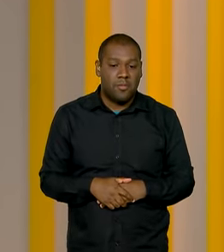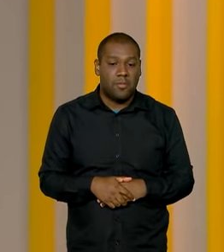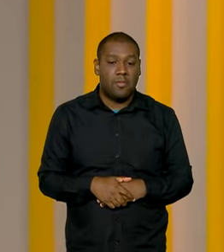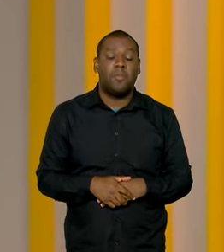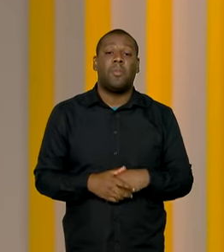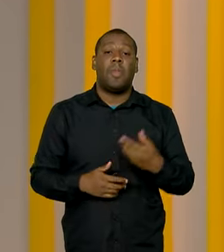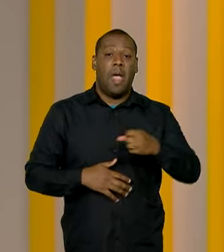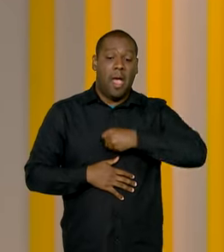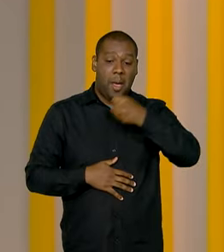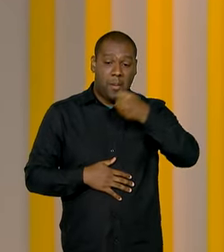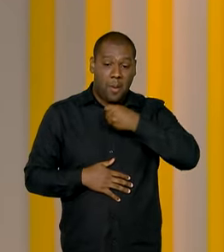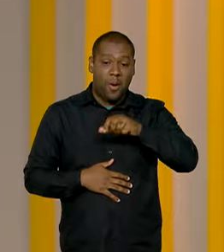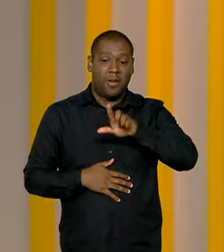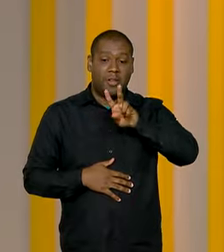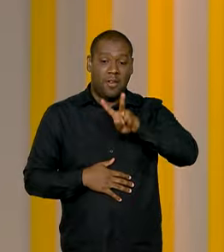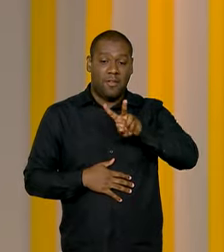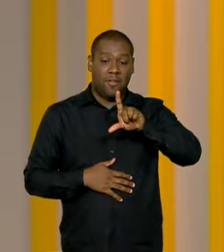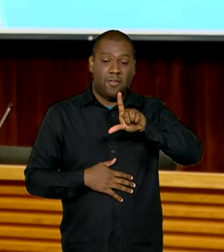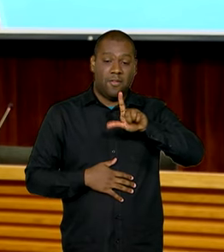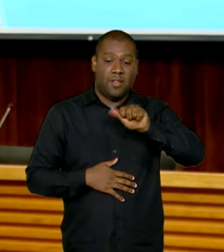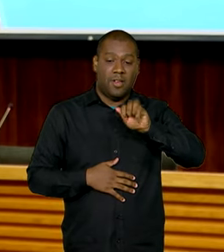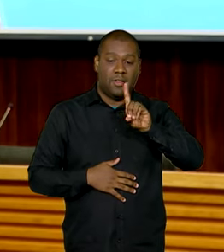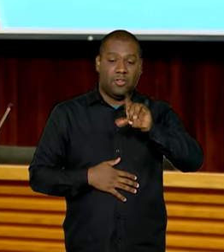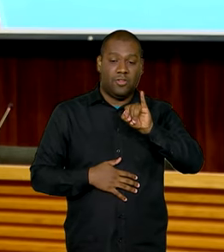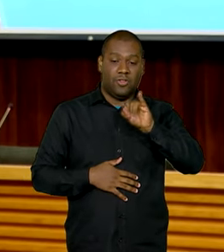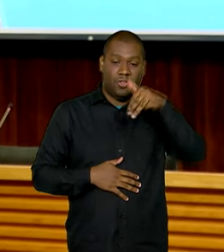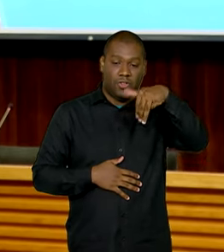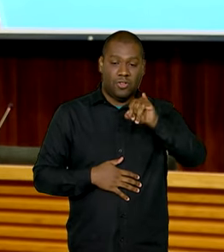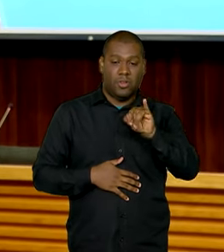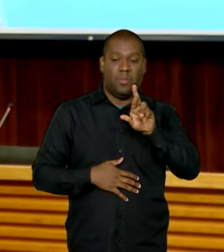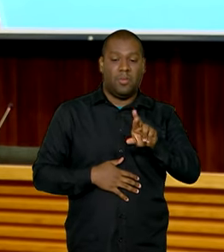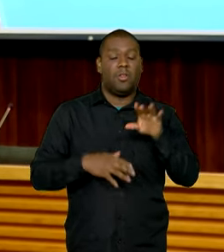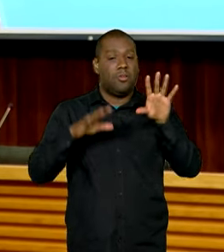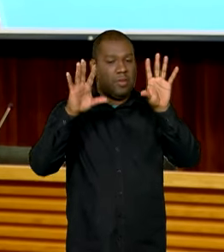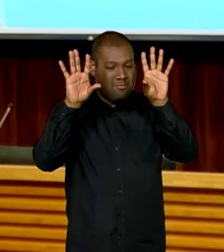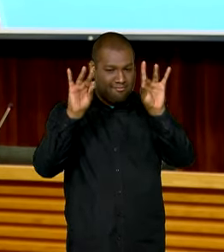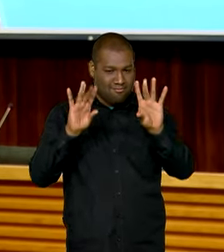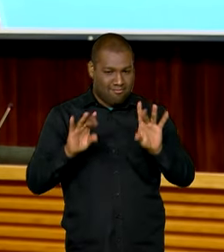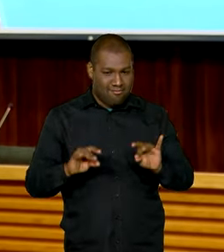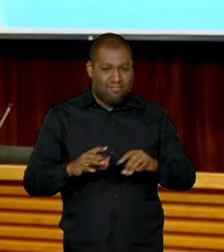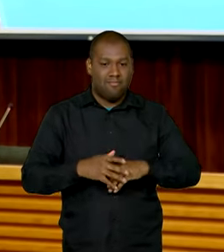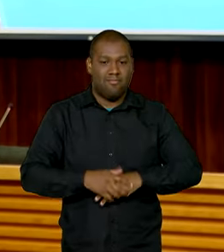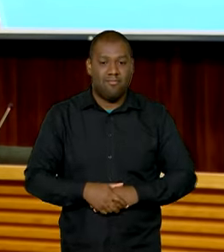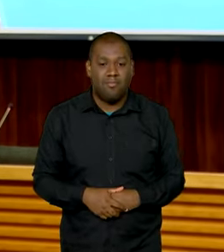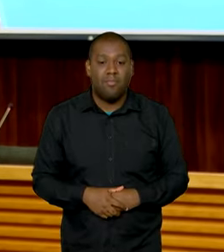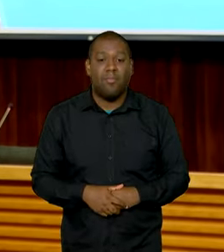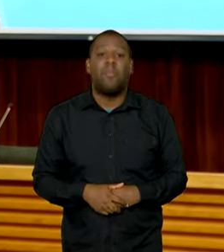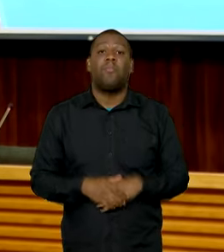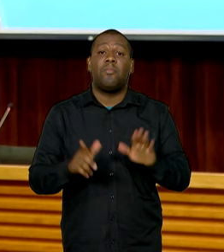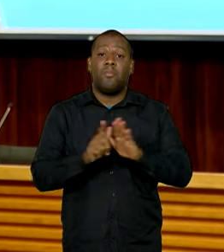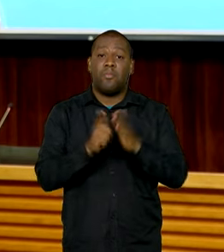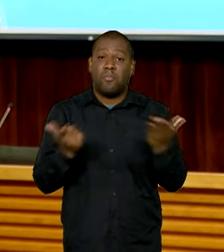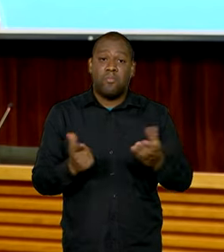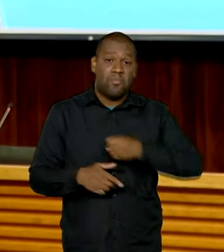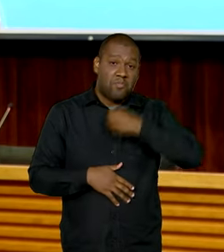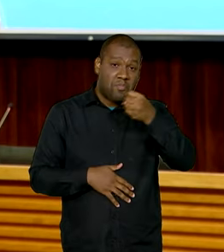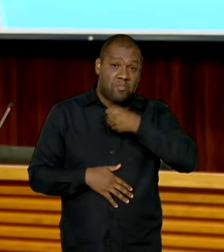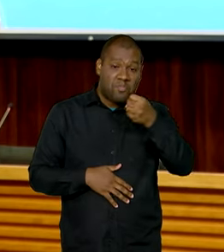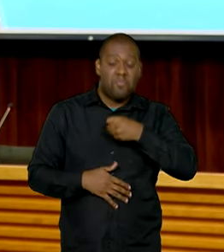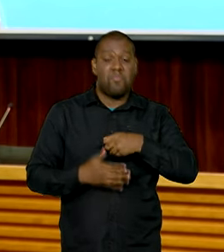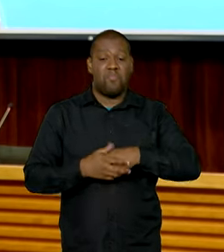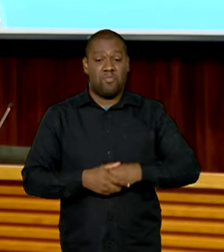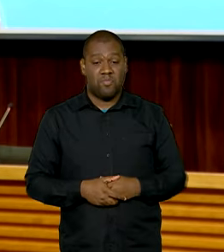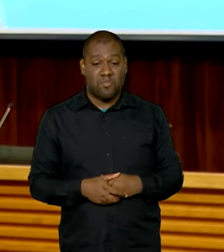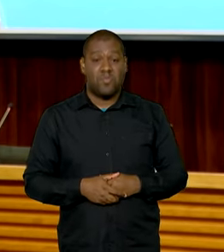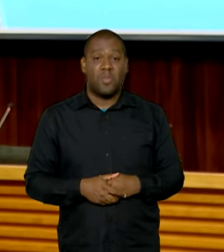repórter Vladimir Platonov. Os números apresentados durante coletiva de imprensa com a presença do